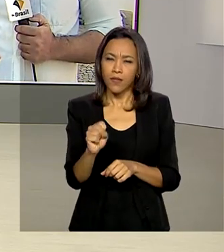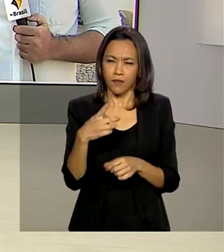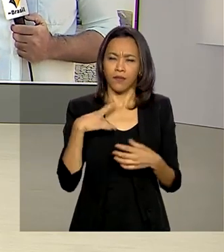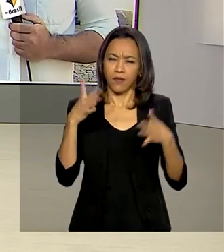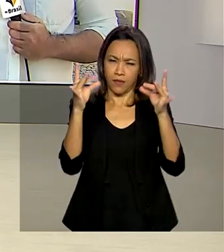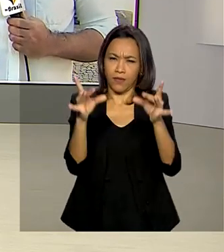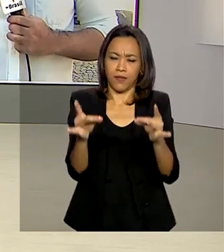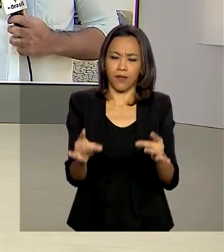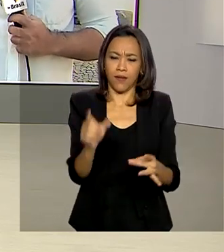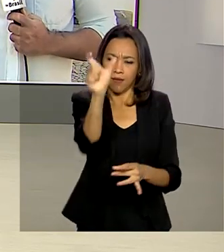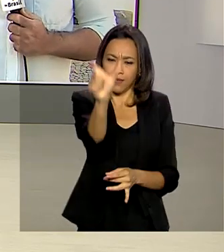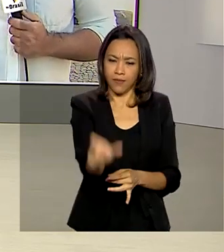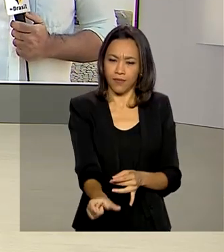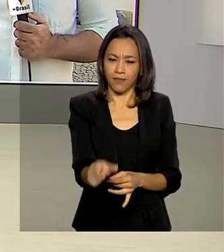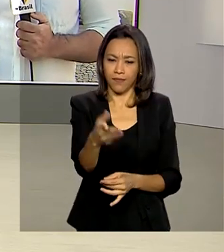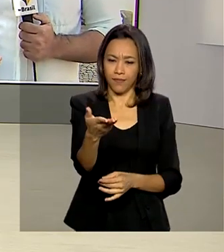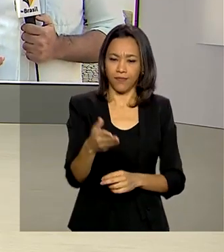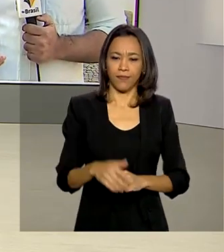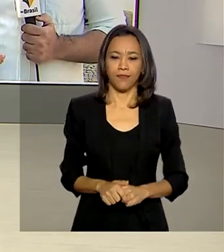traz os detalhes para a gente. Igor.